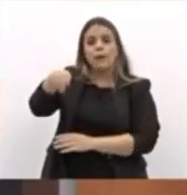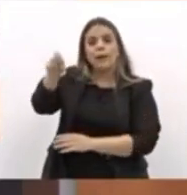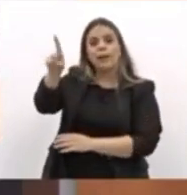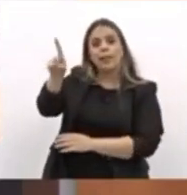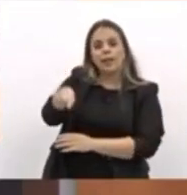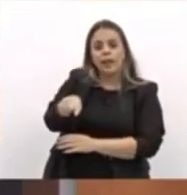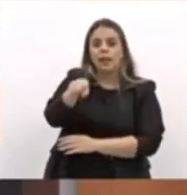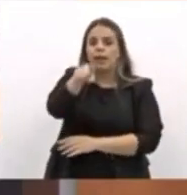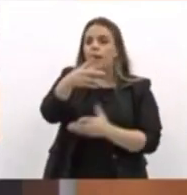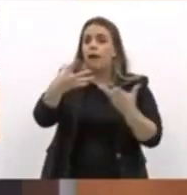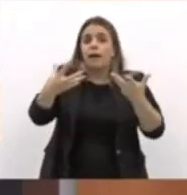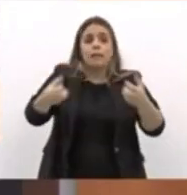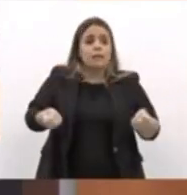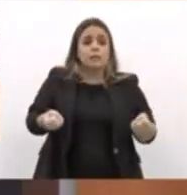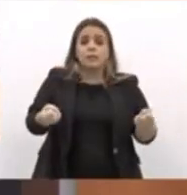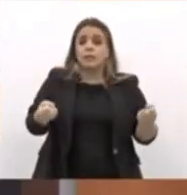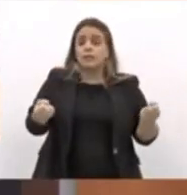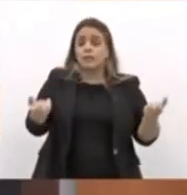aceita.